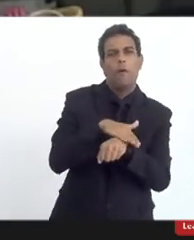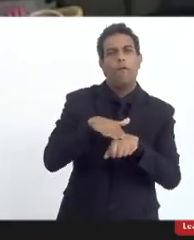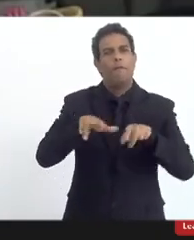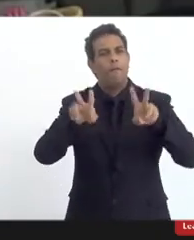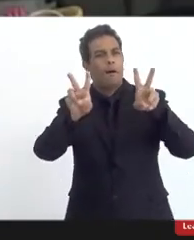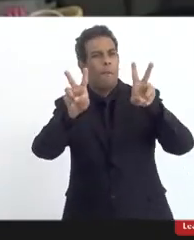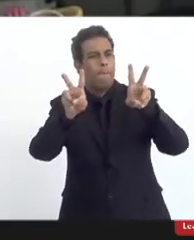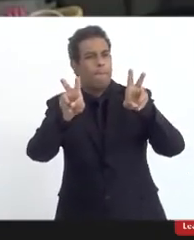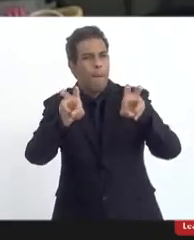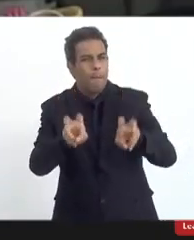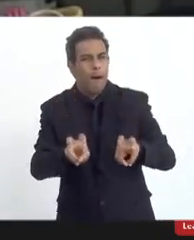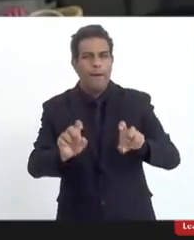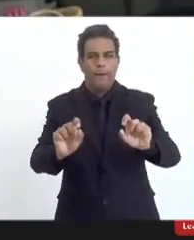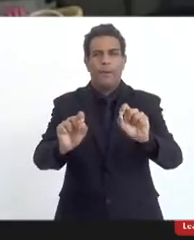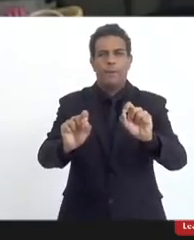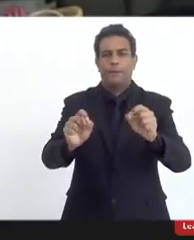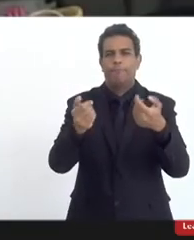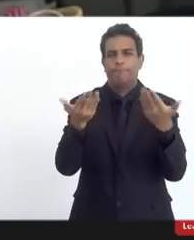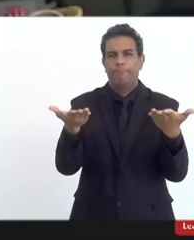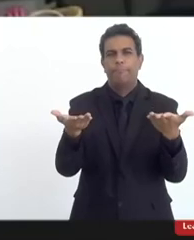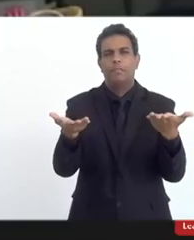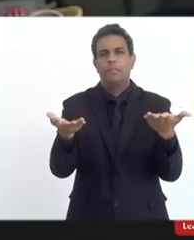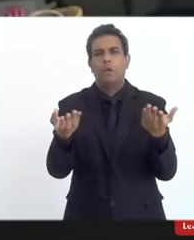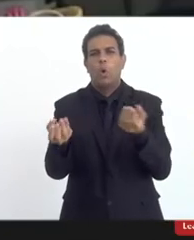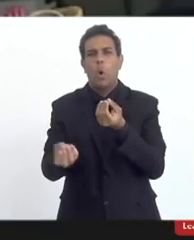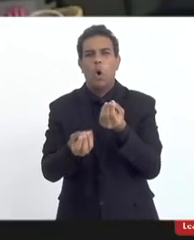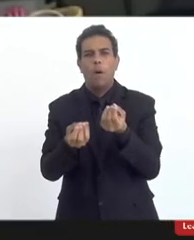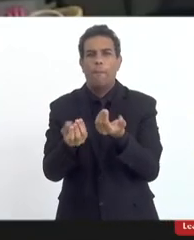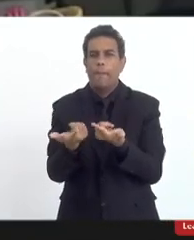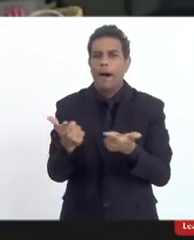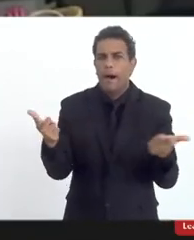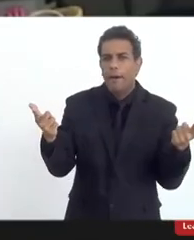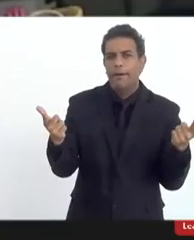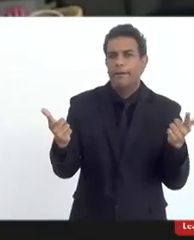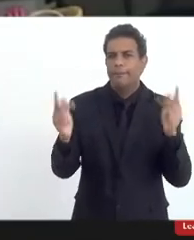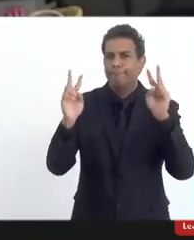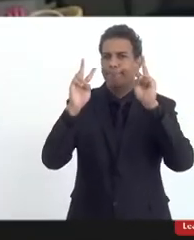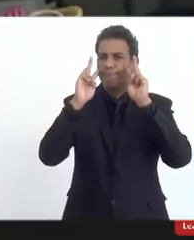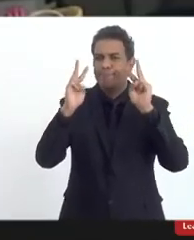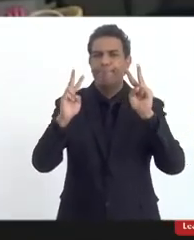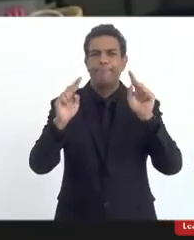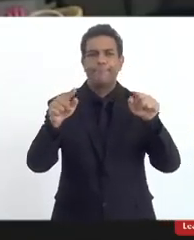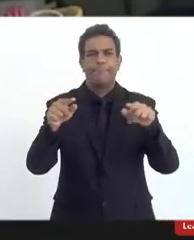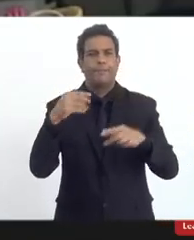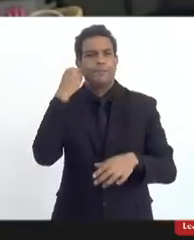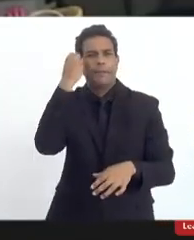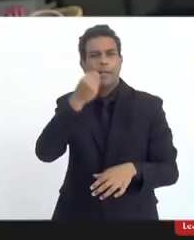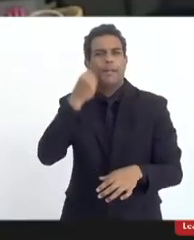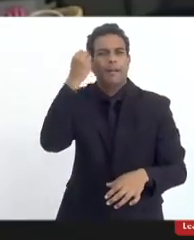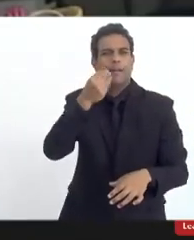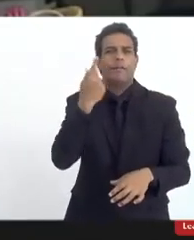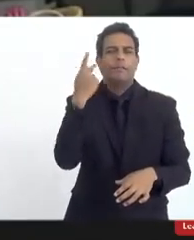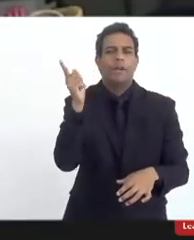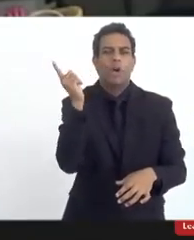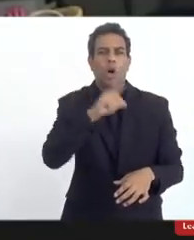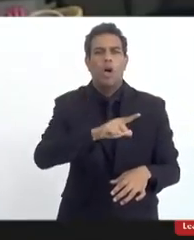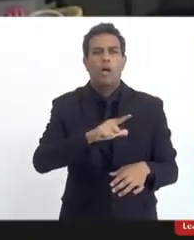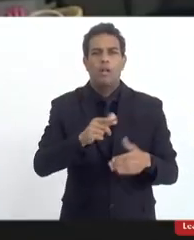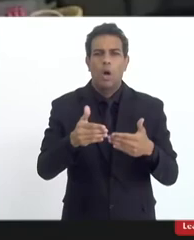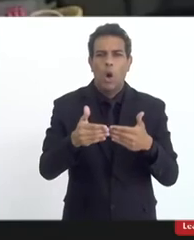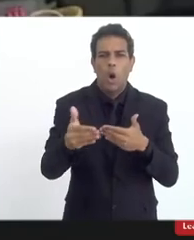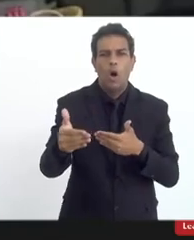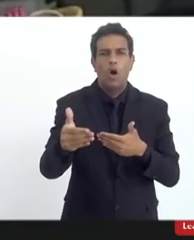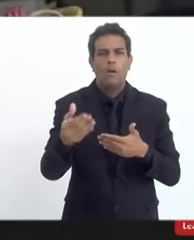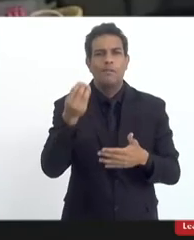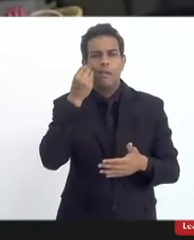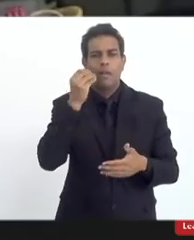ouvimos esse aluno e quando não for nesse caso a gente pegar essa experiência pra poder a partir daí